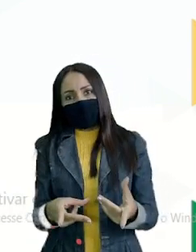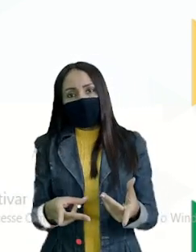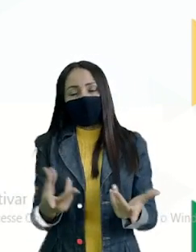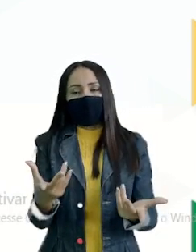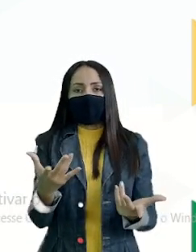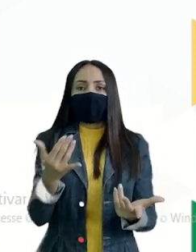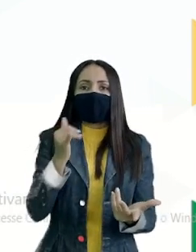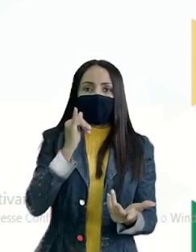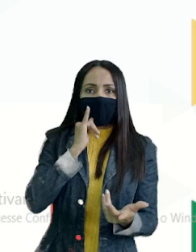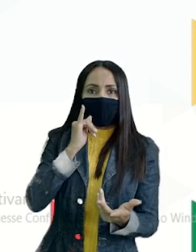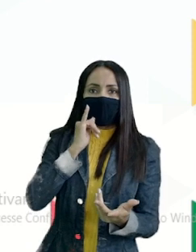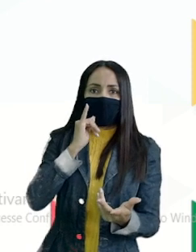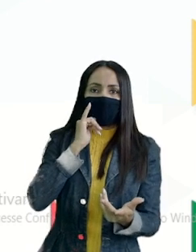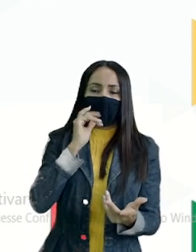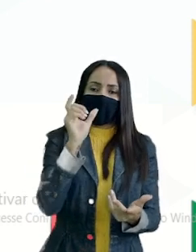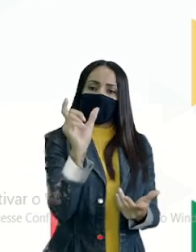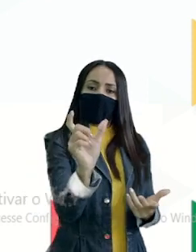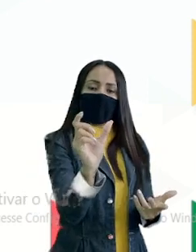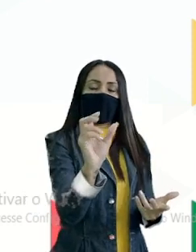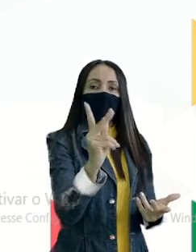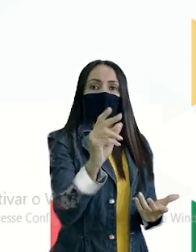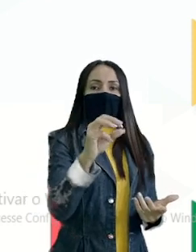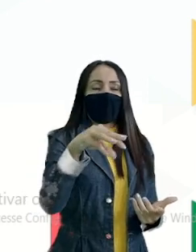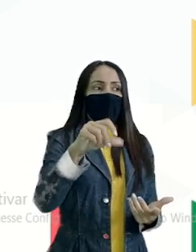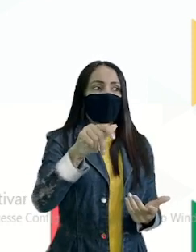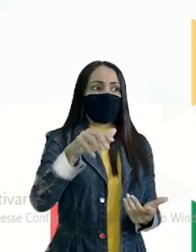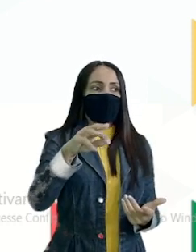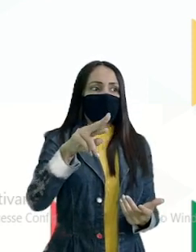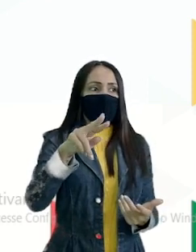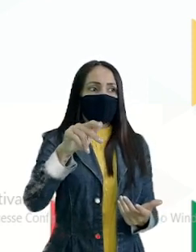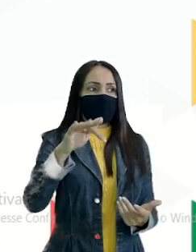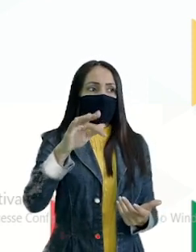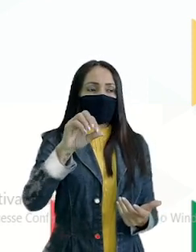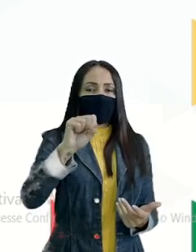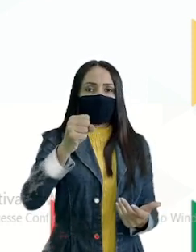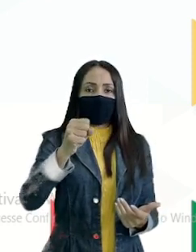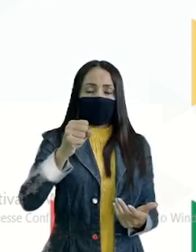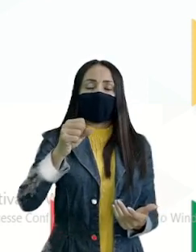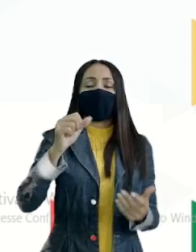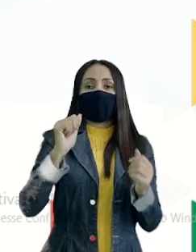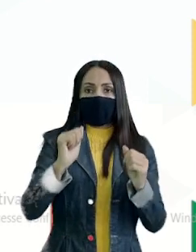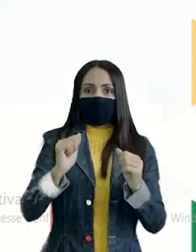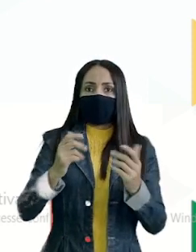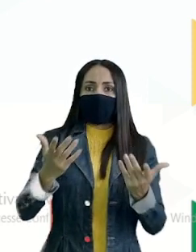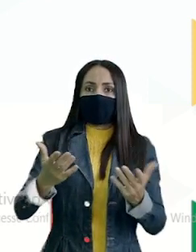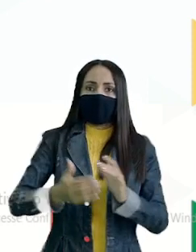ser Homógrafos Ou homógrafas Homófonos E heterográficas